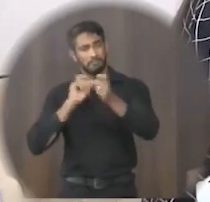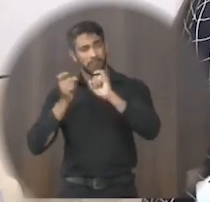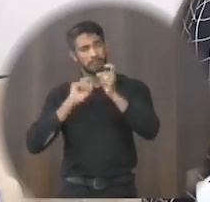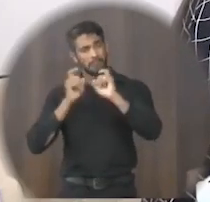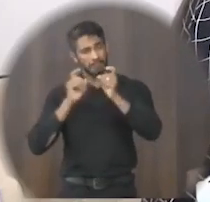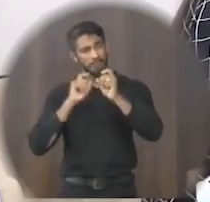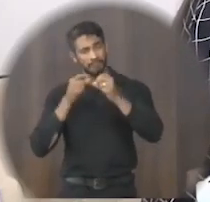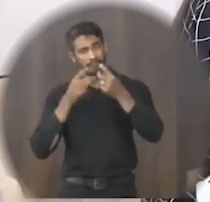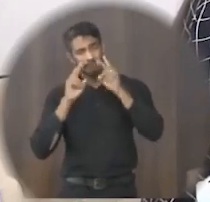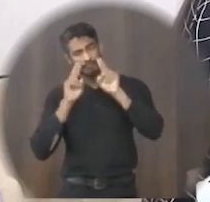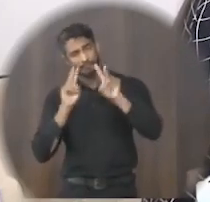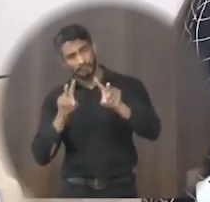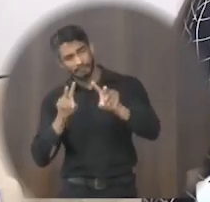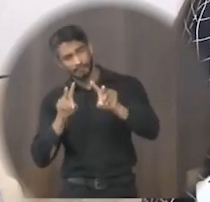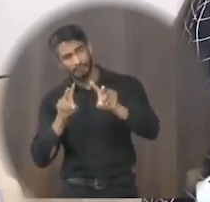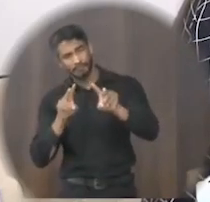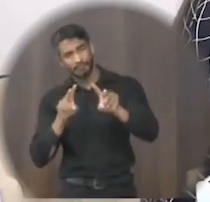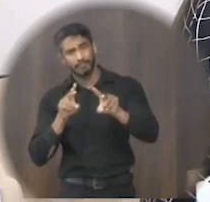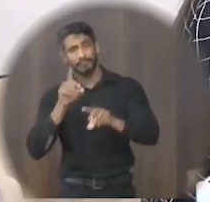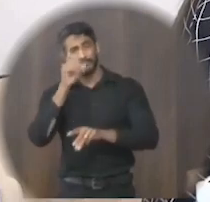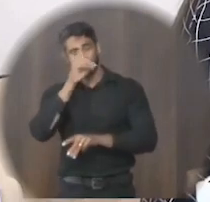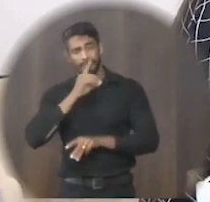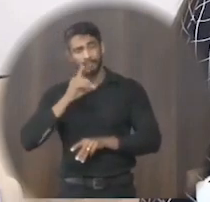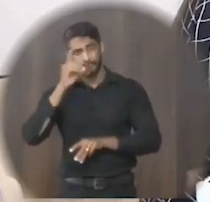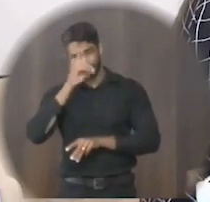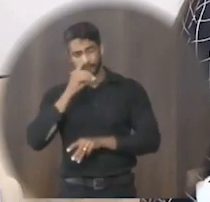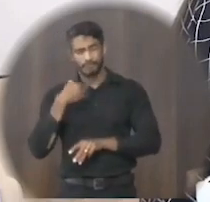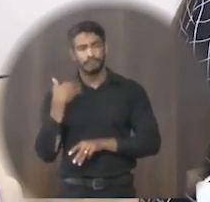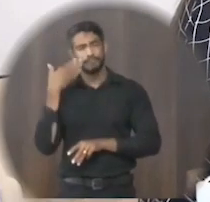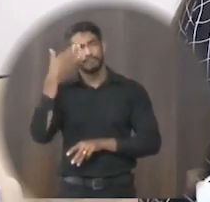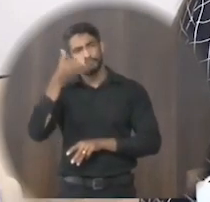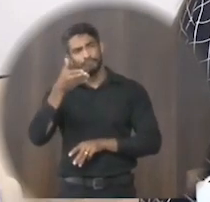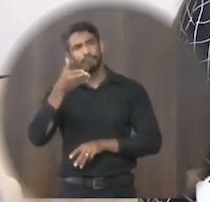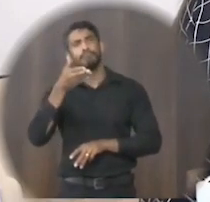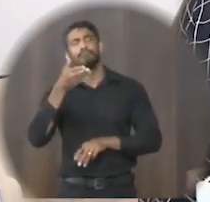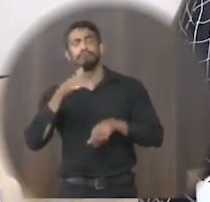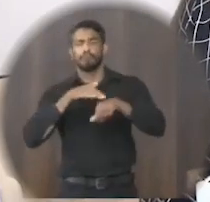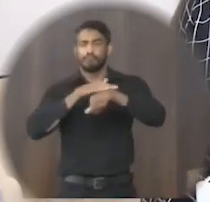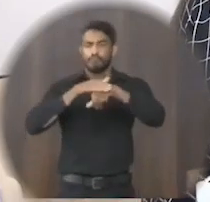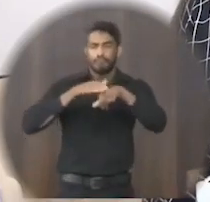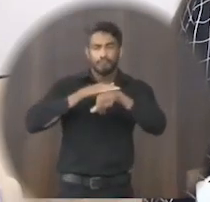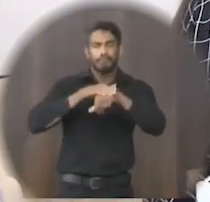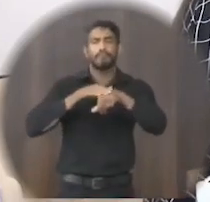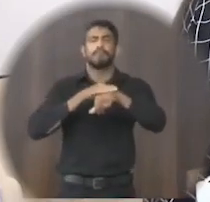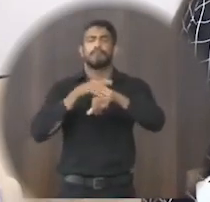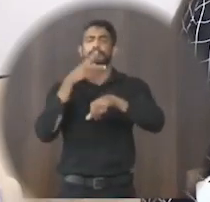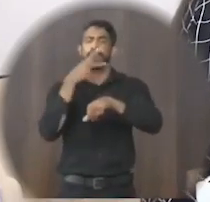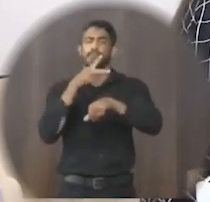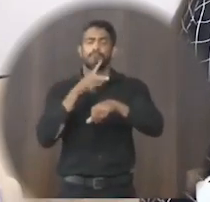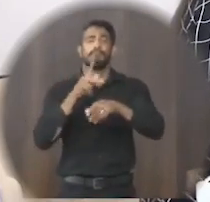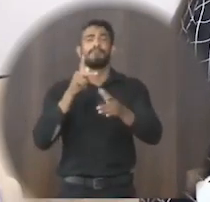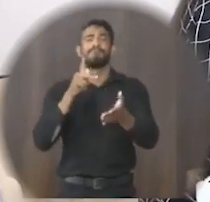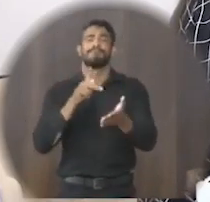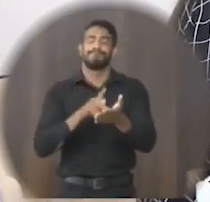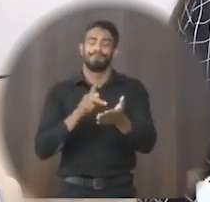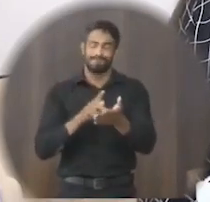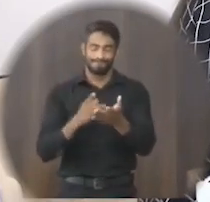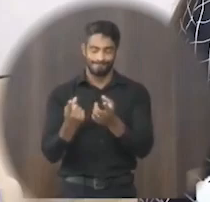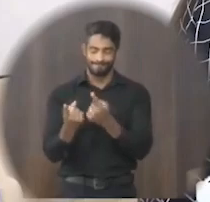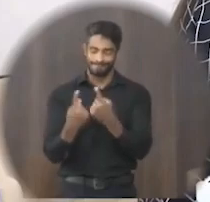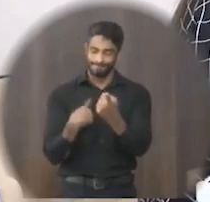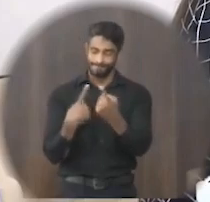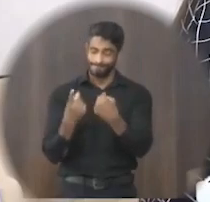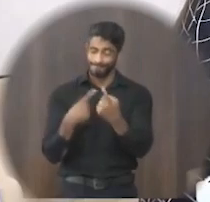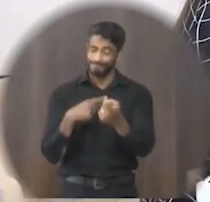e ontem domingo eu estive lá com eles conversando e realmente a estrada